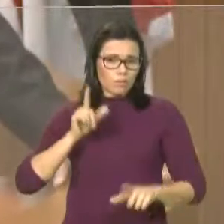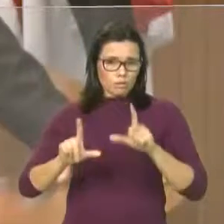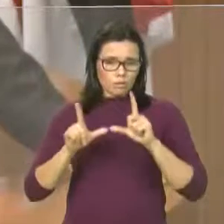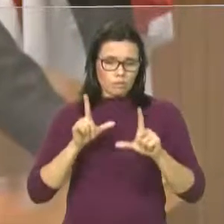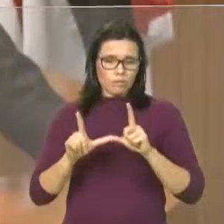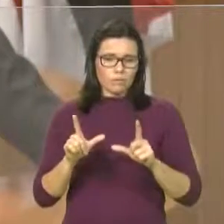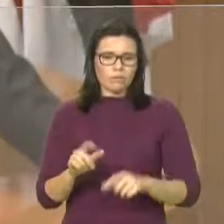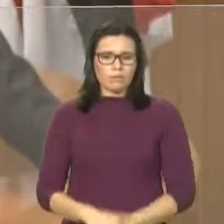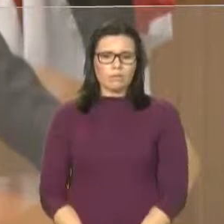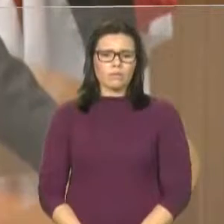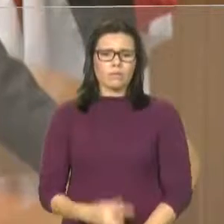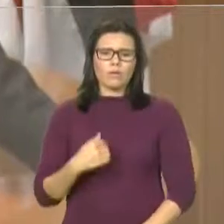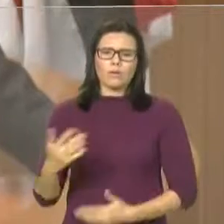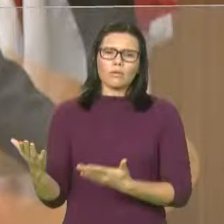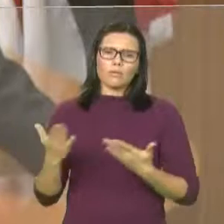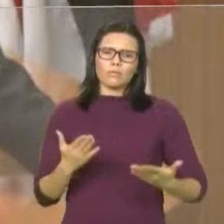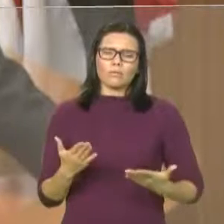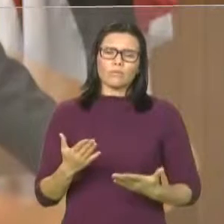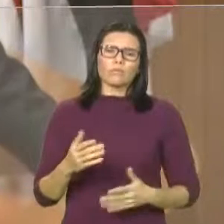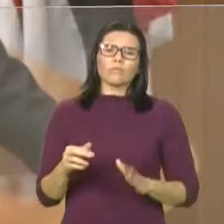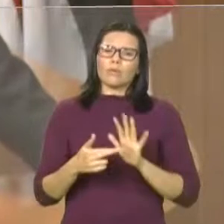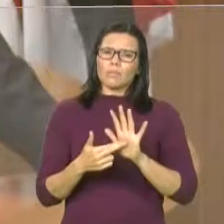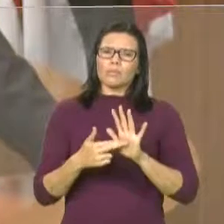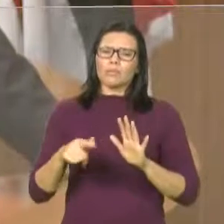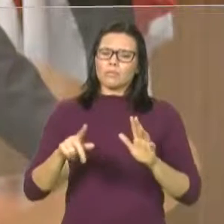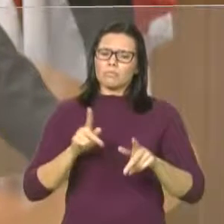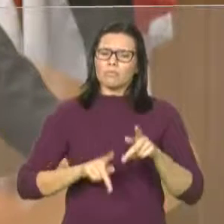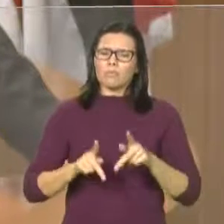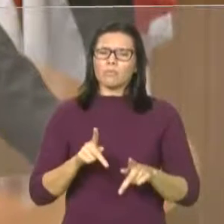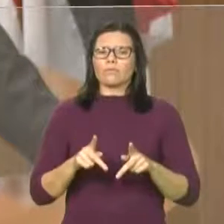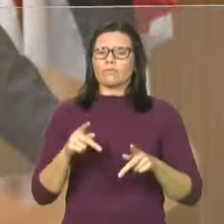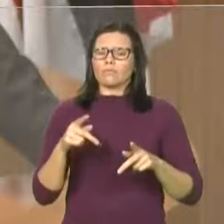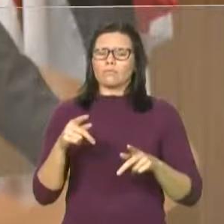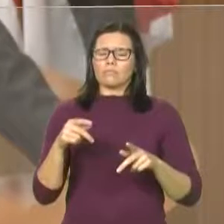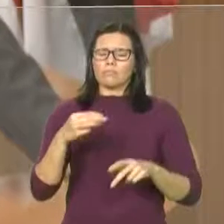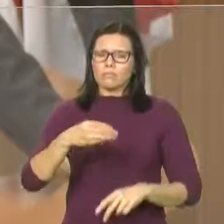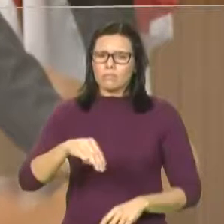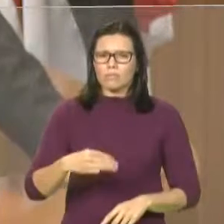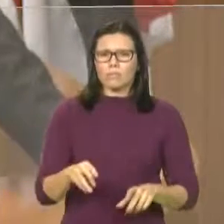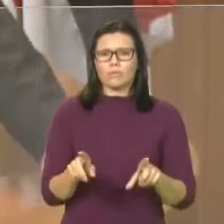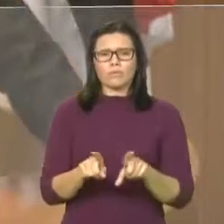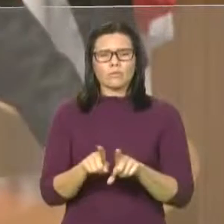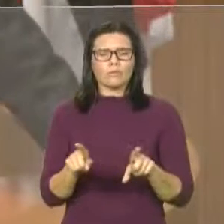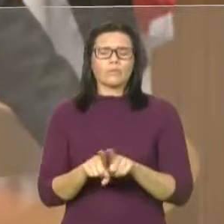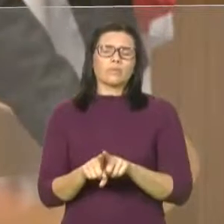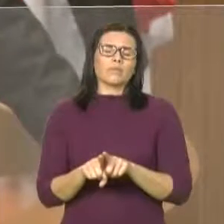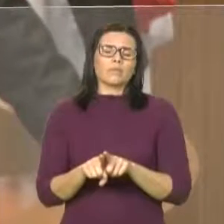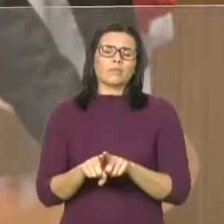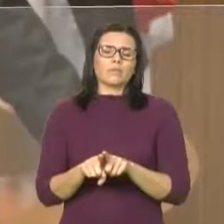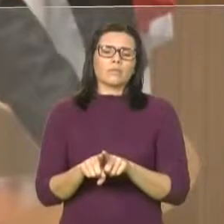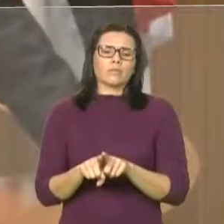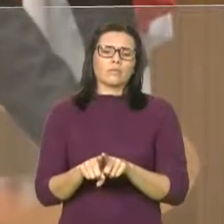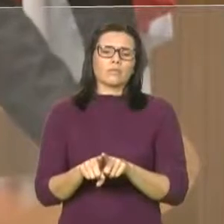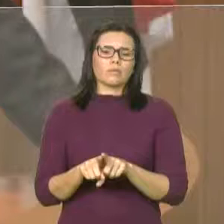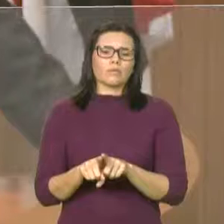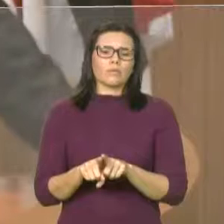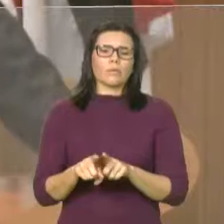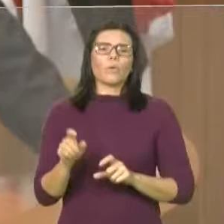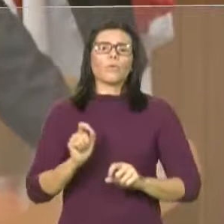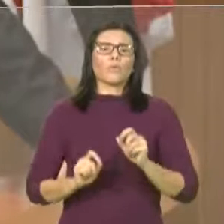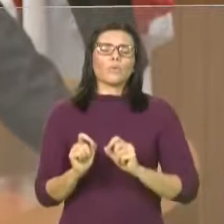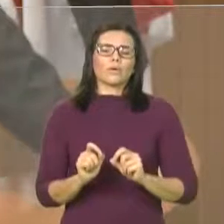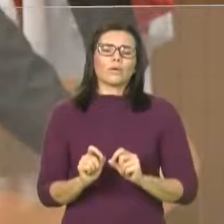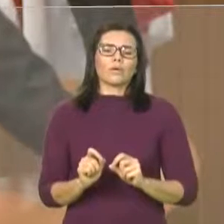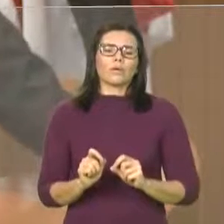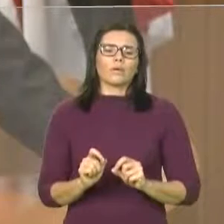Maranhão, mas também a todo o povo do Maranhão, a participar do maior evento literário do